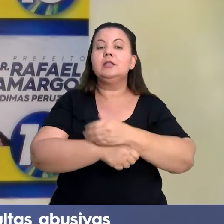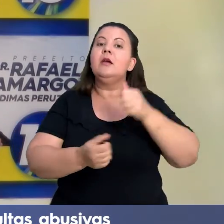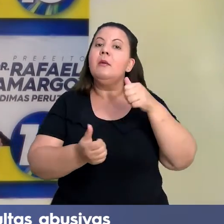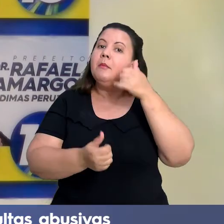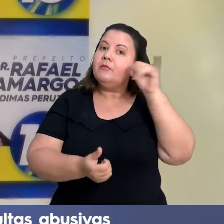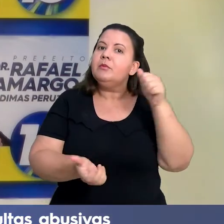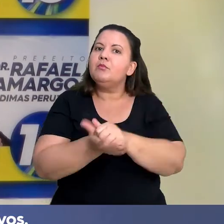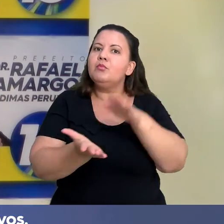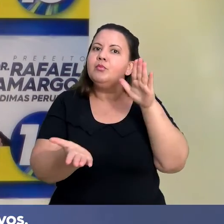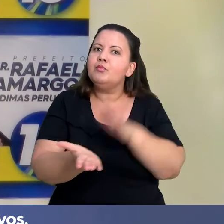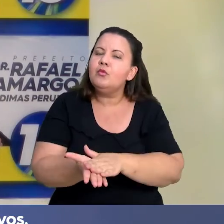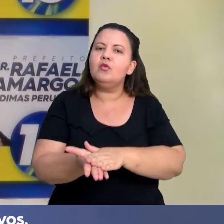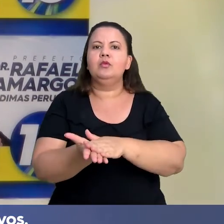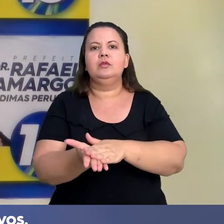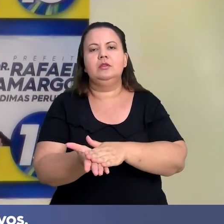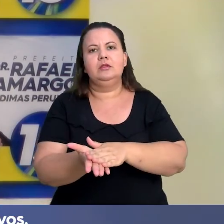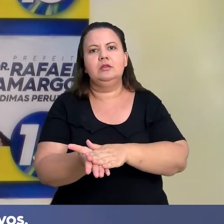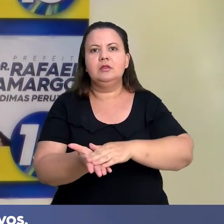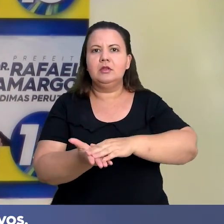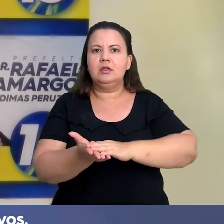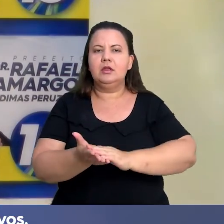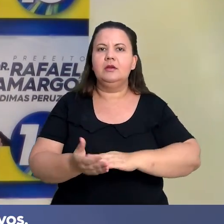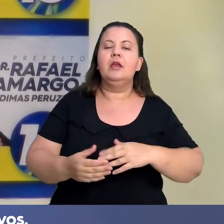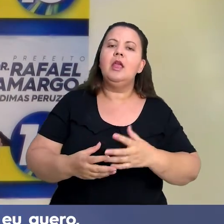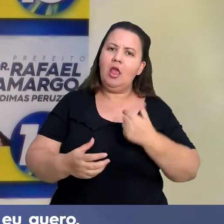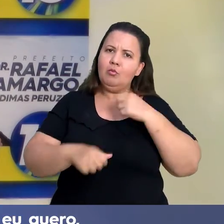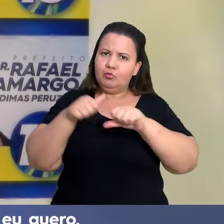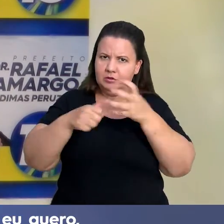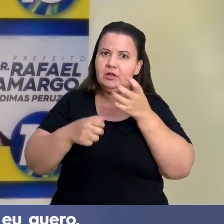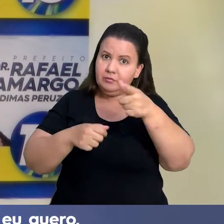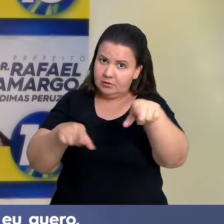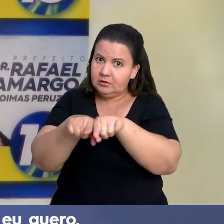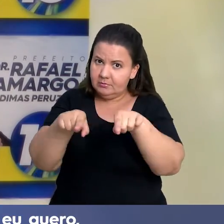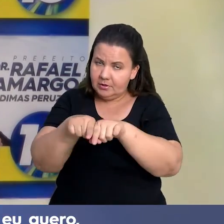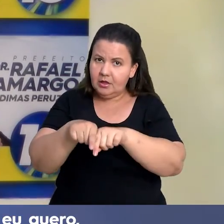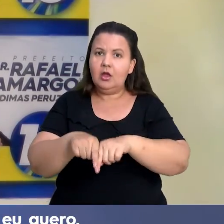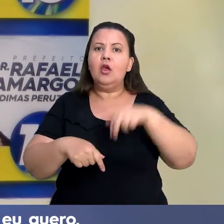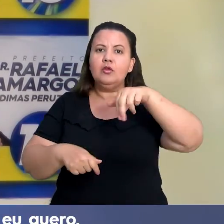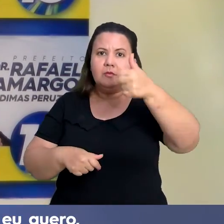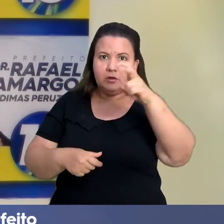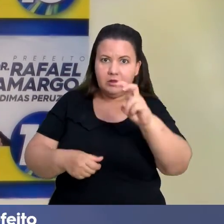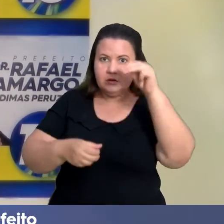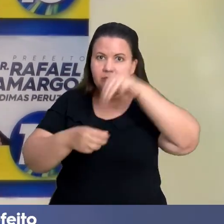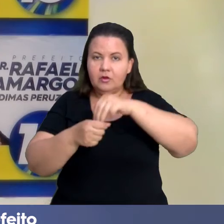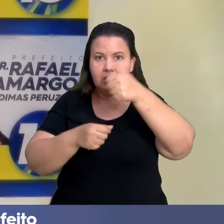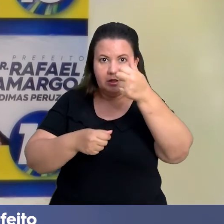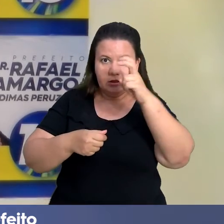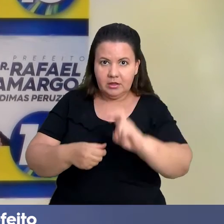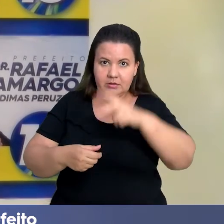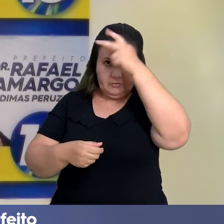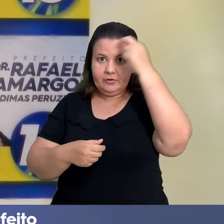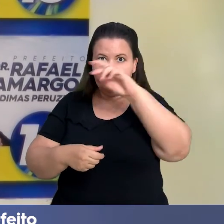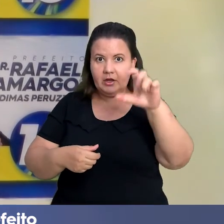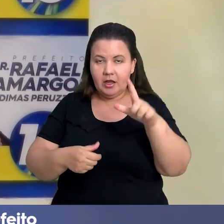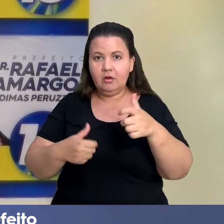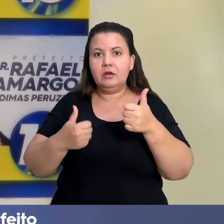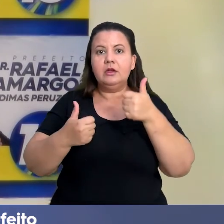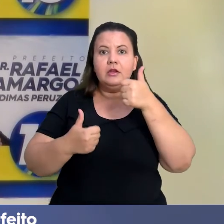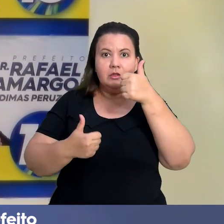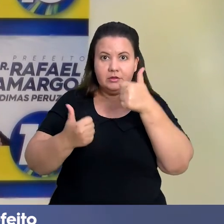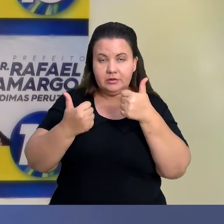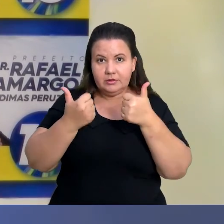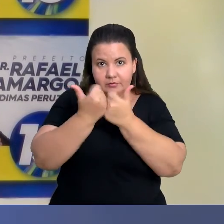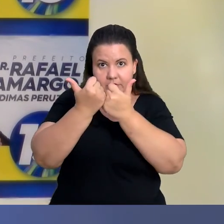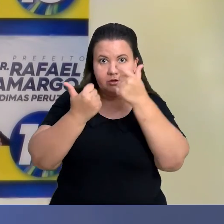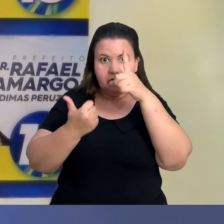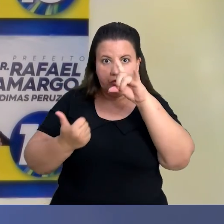com as multas abusivas em cima dos transportes por aplicativo. A mudança que você quer é a mesma que eu quero. Dia 15, vote 15, Dr. Rafael Camargo,